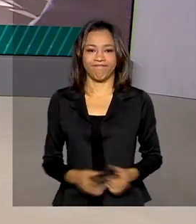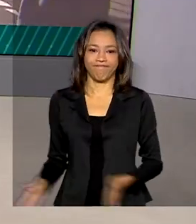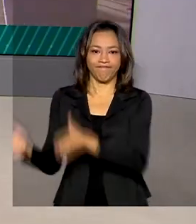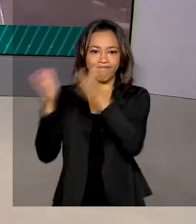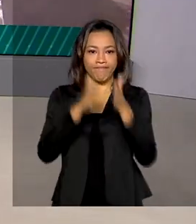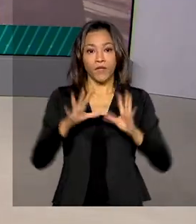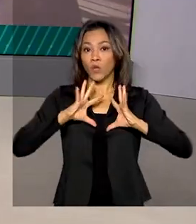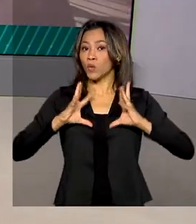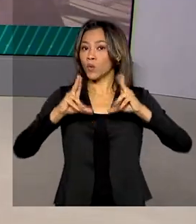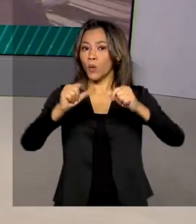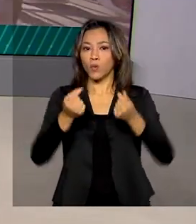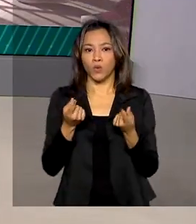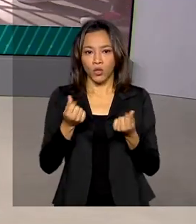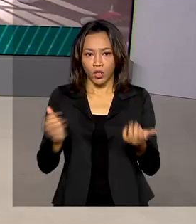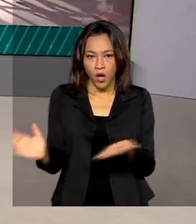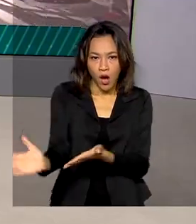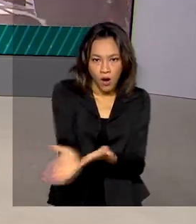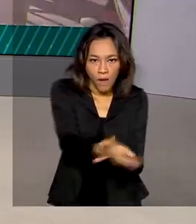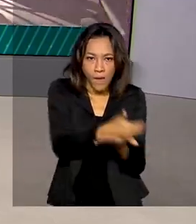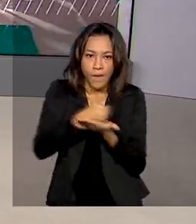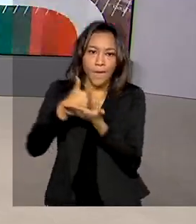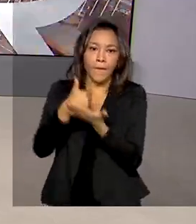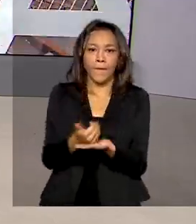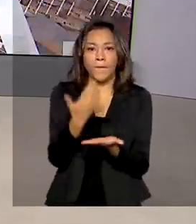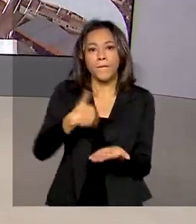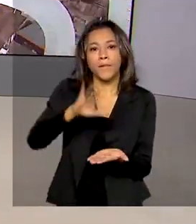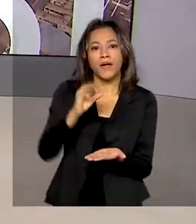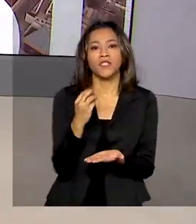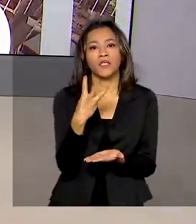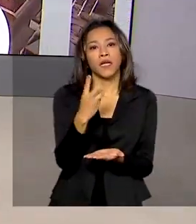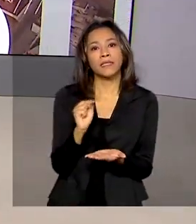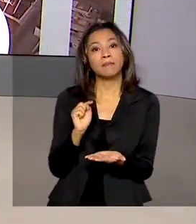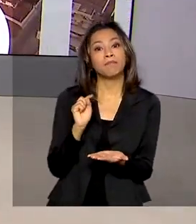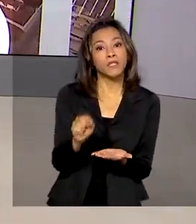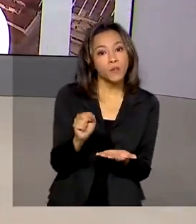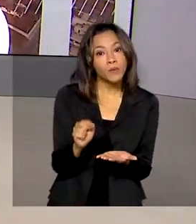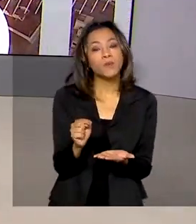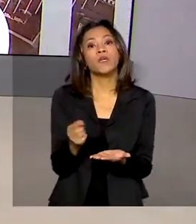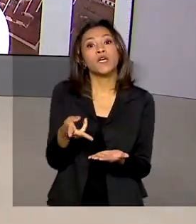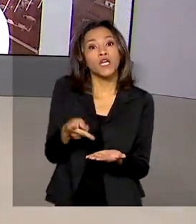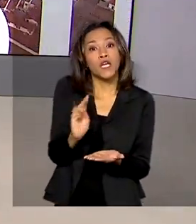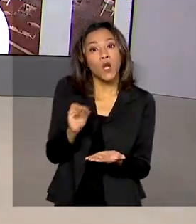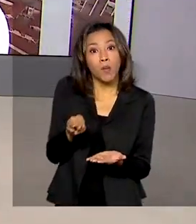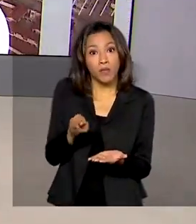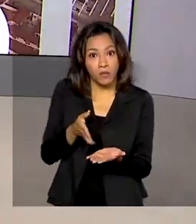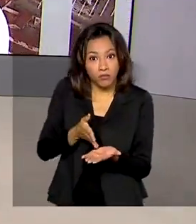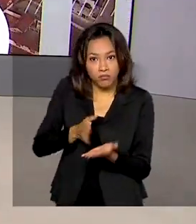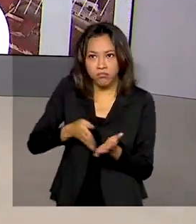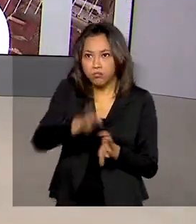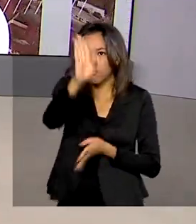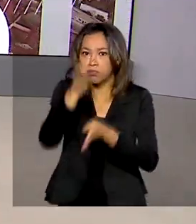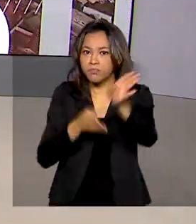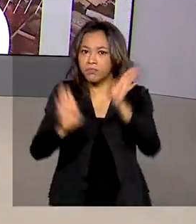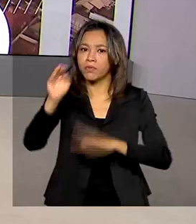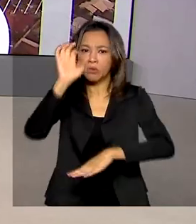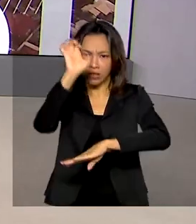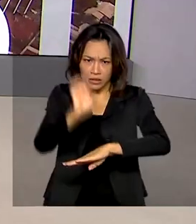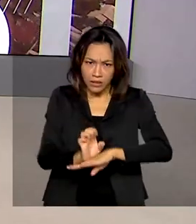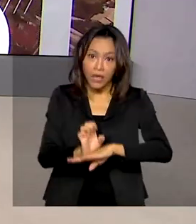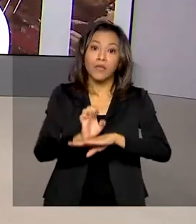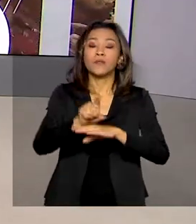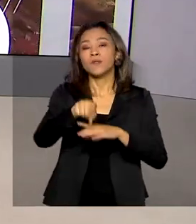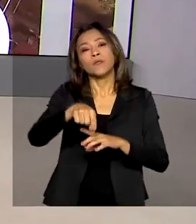recurso arrecadado com a concessão dos mais de 3 mil quilômetros de rodovias federais e estaduais do Paraná vai ser